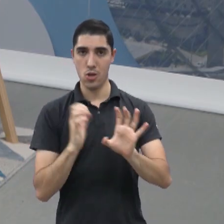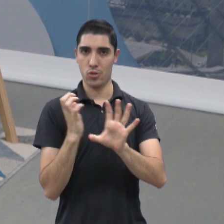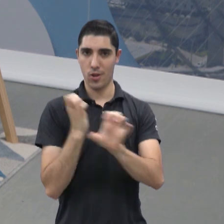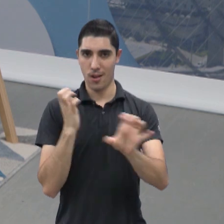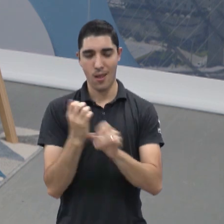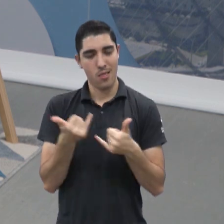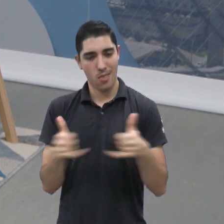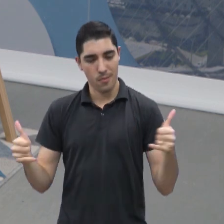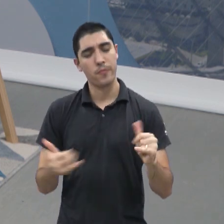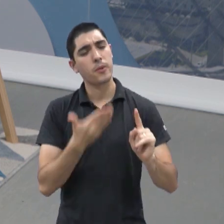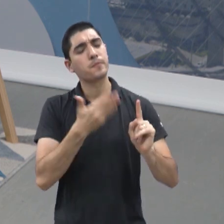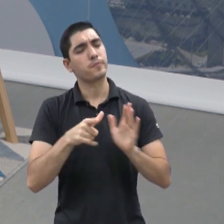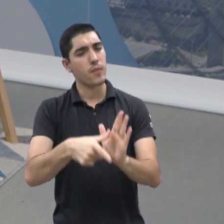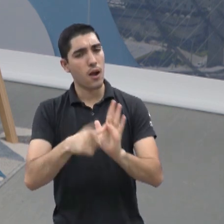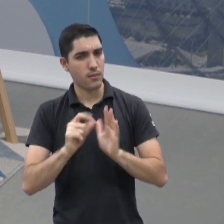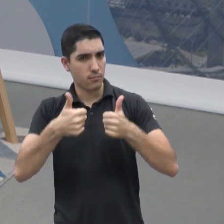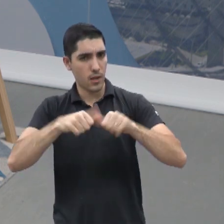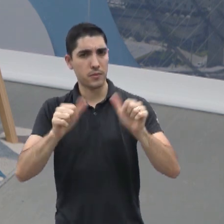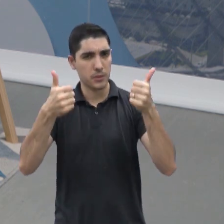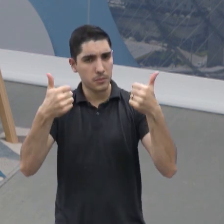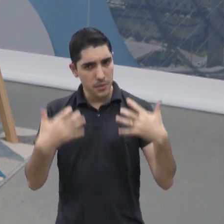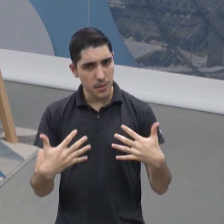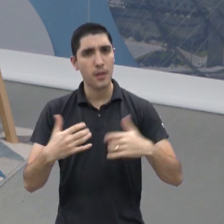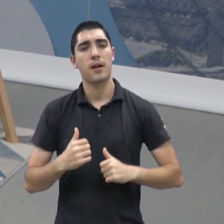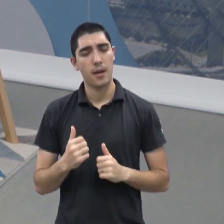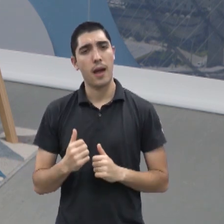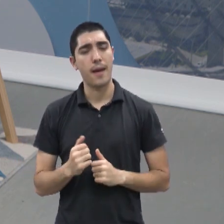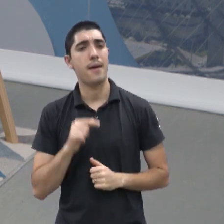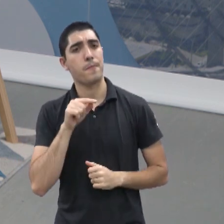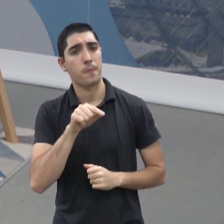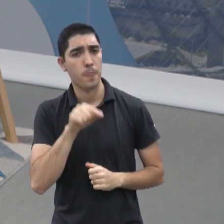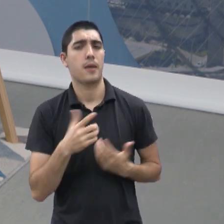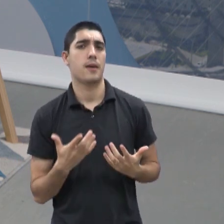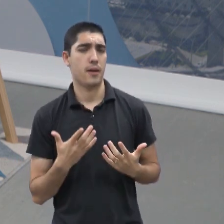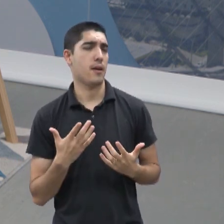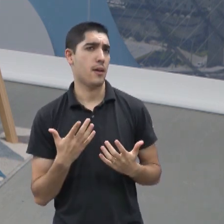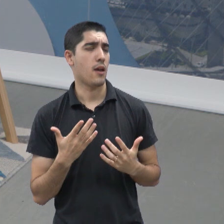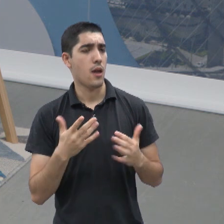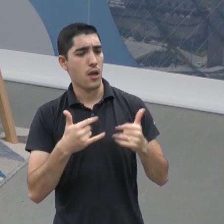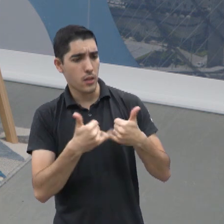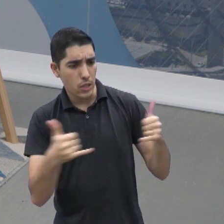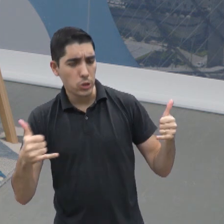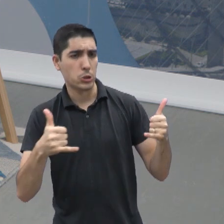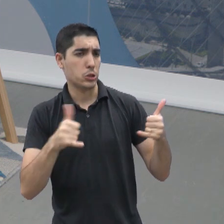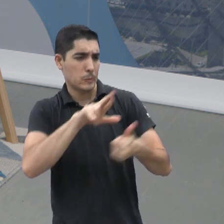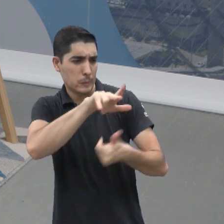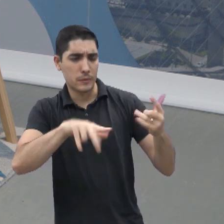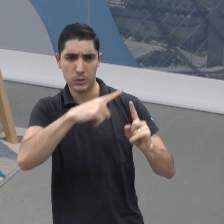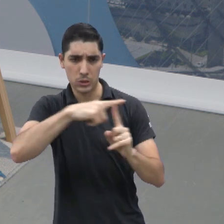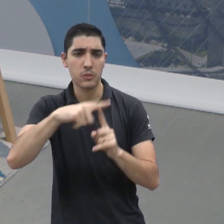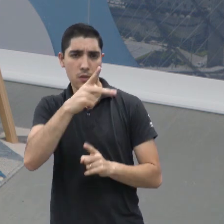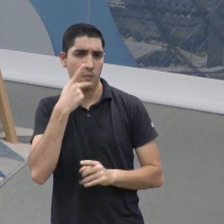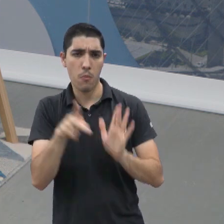no fim do primeiro bloco, a gente falava um pouquinho sobre as energias renováveis, né? Você citou a eólica, a